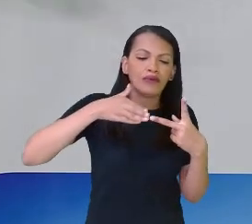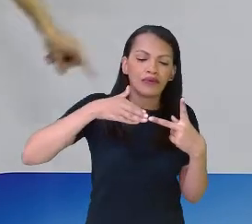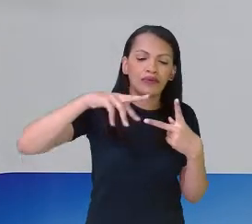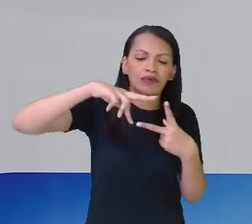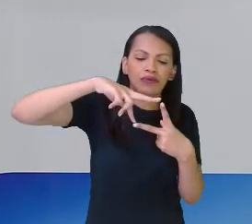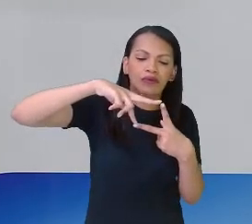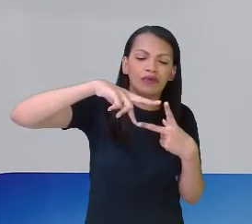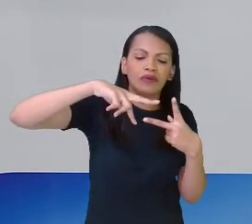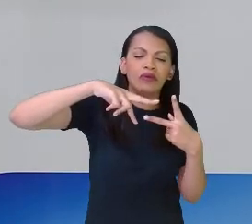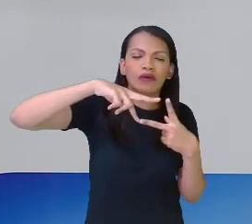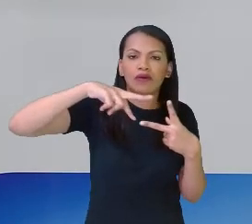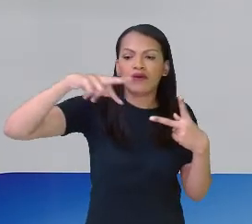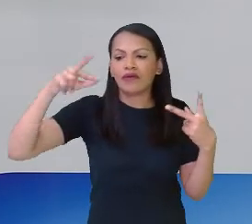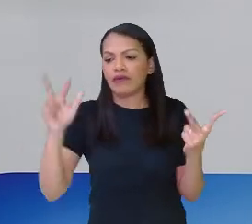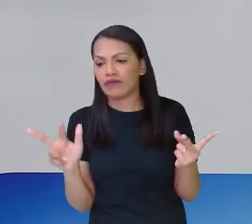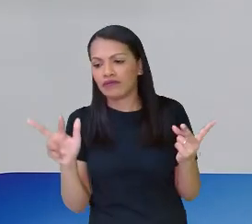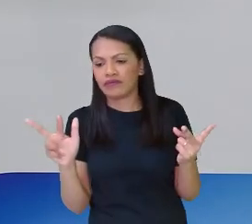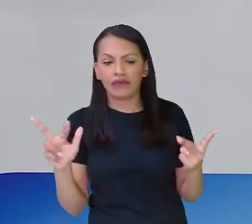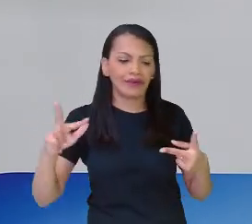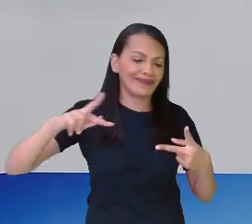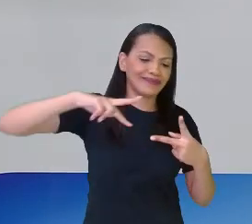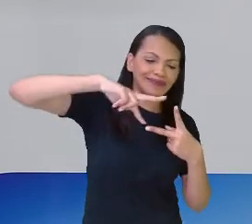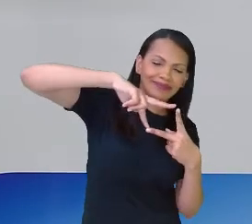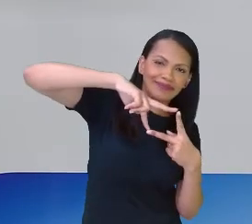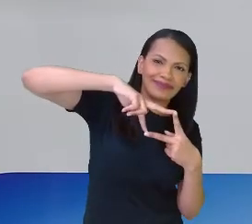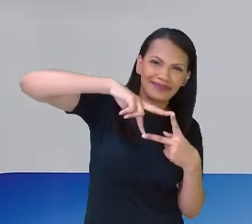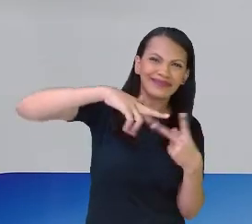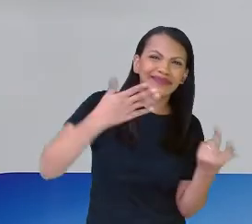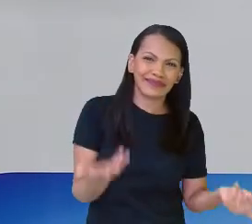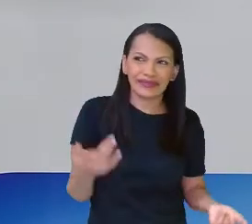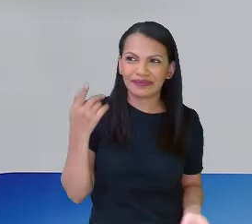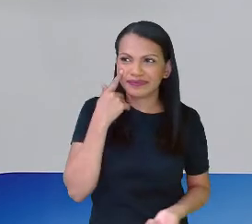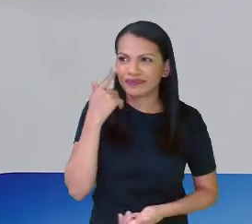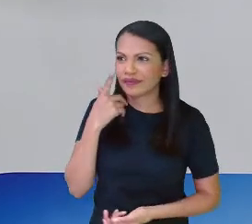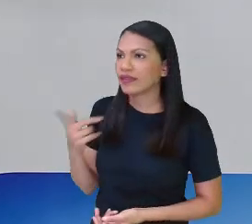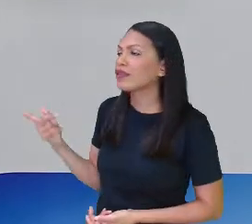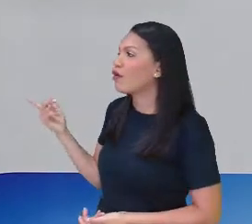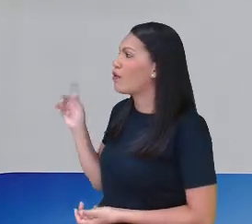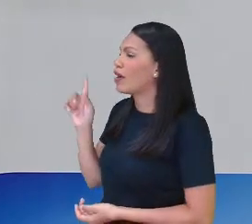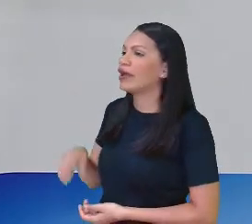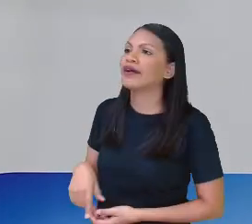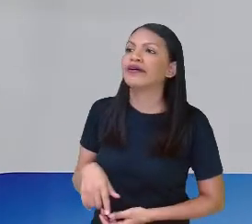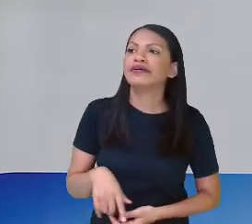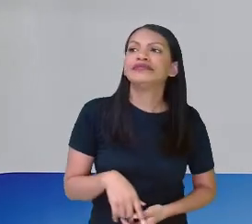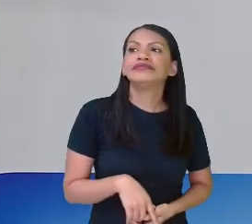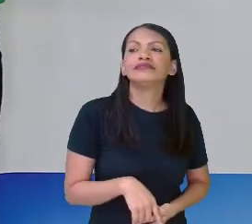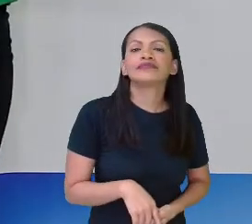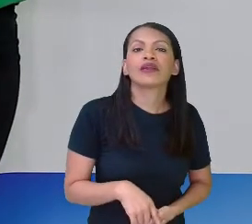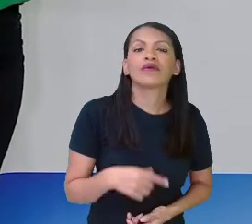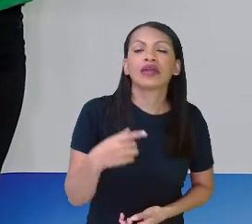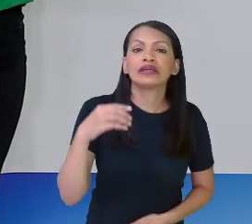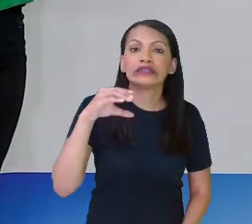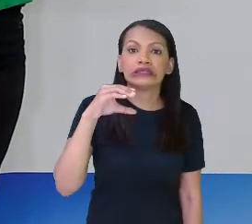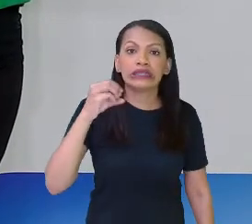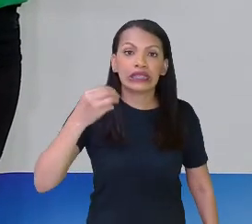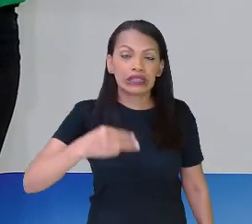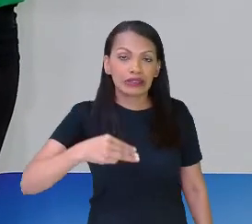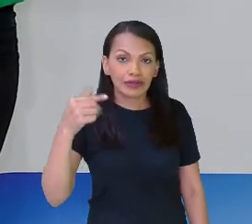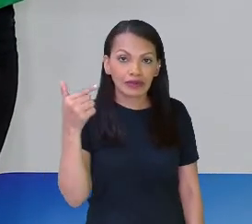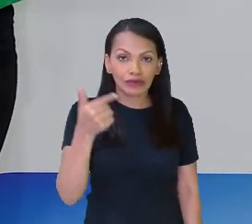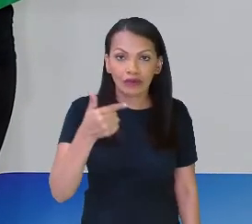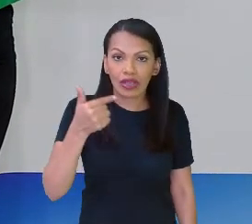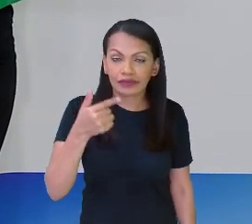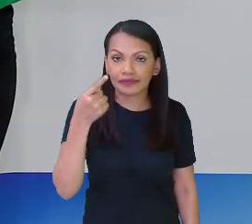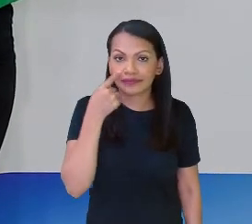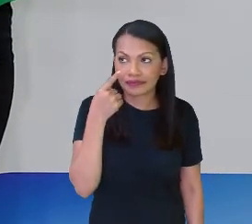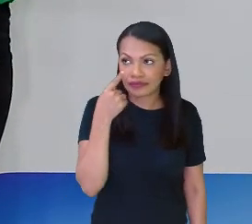a gente conta um quadrado, que será, no caso, a resposta será em centímetros quadrados. E o